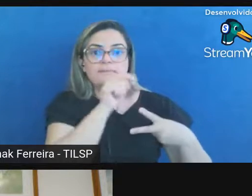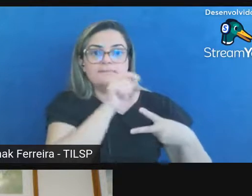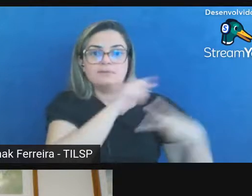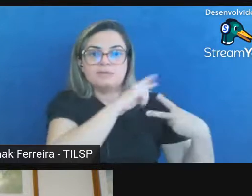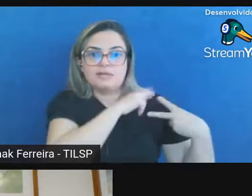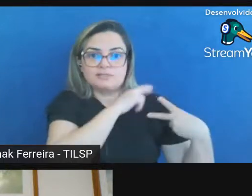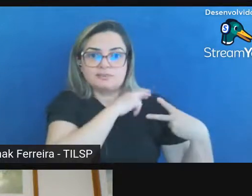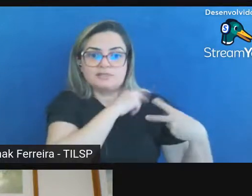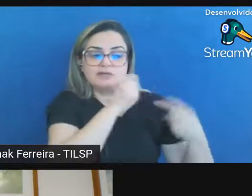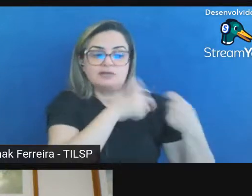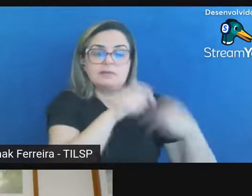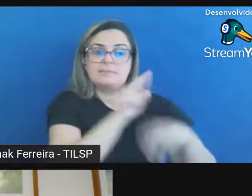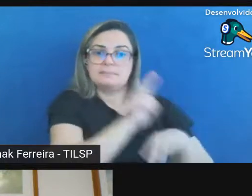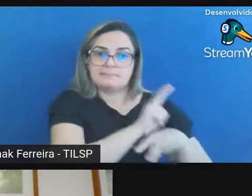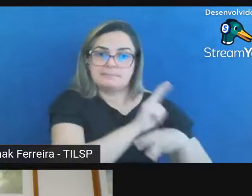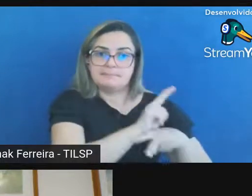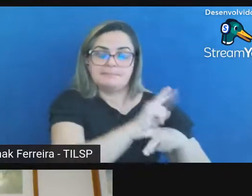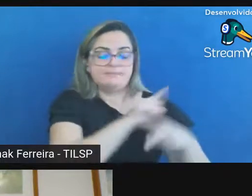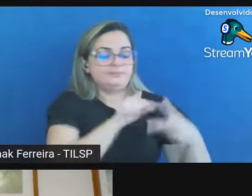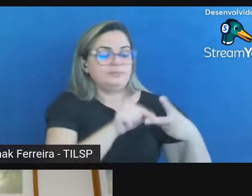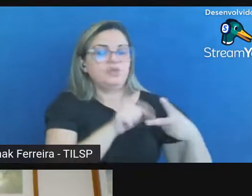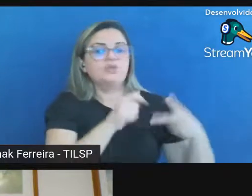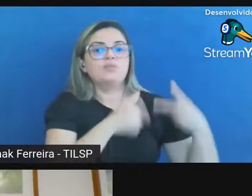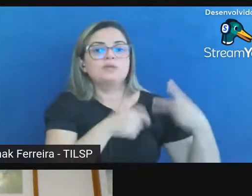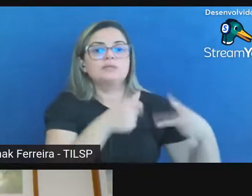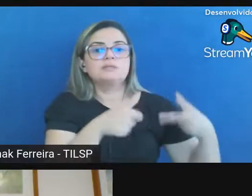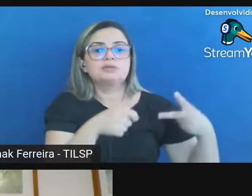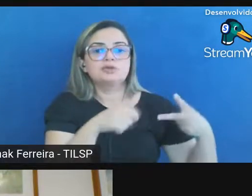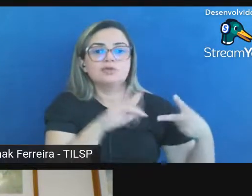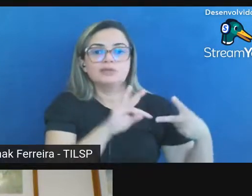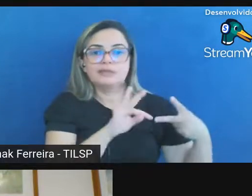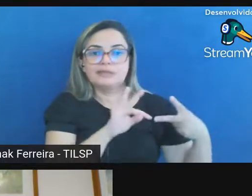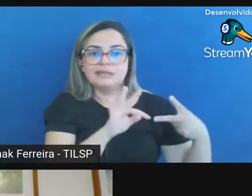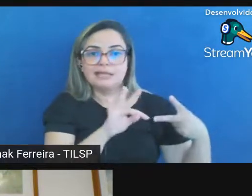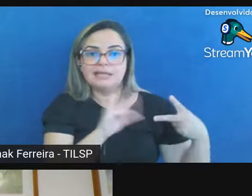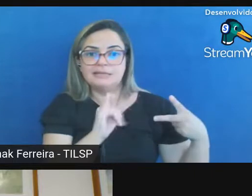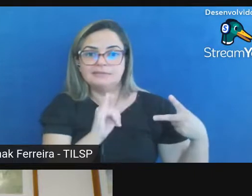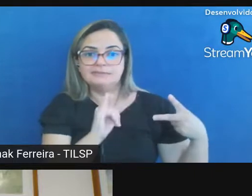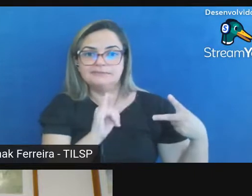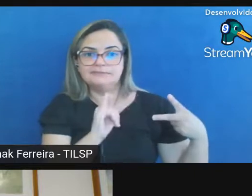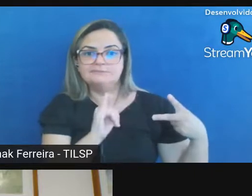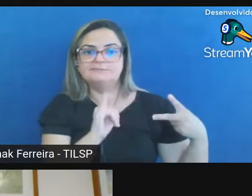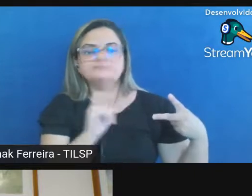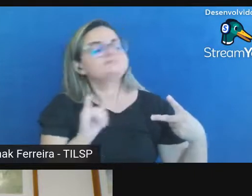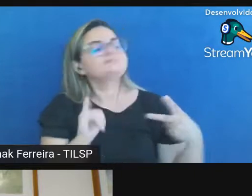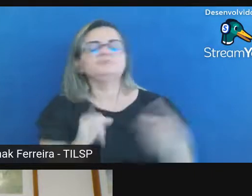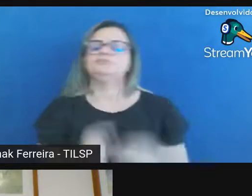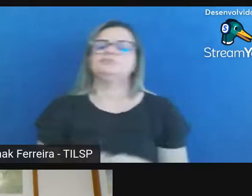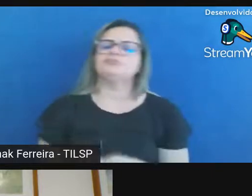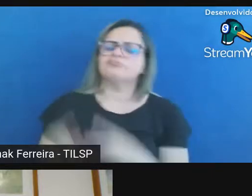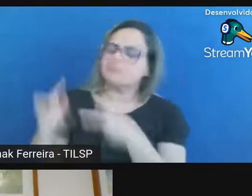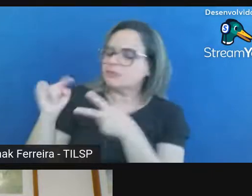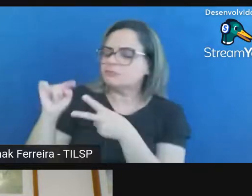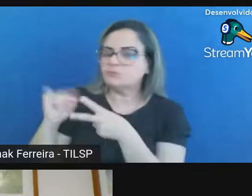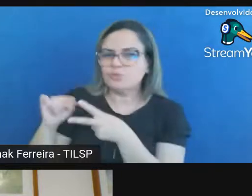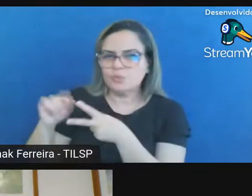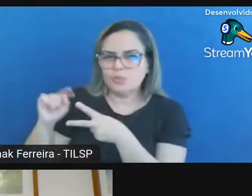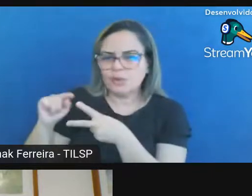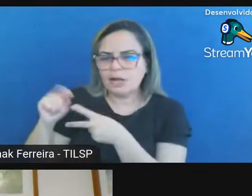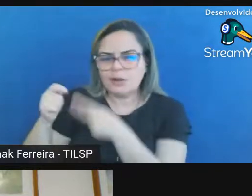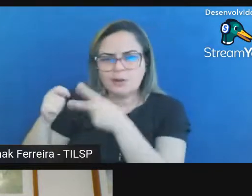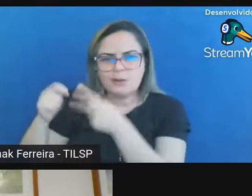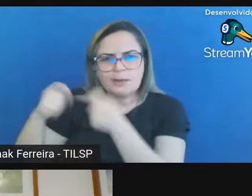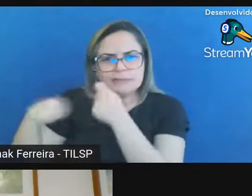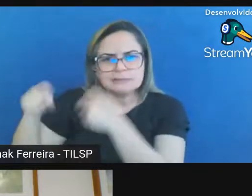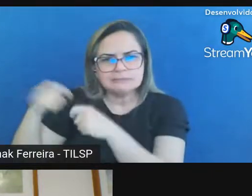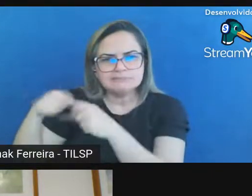administrador de TI e aí quando eu apresentei naquele slide lá o administrador de preservação quando o RDC for